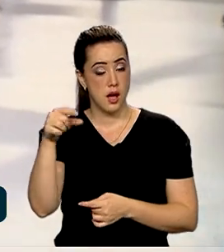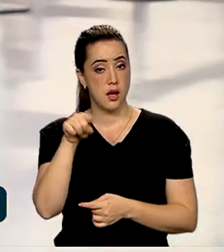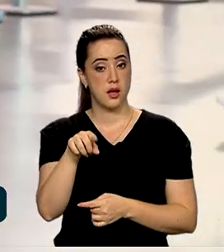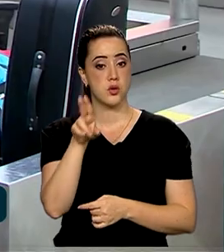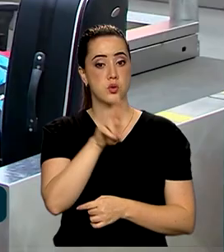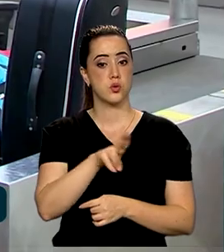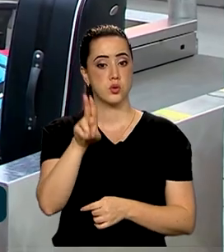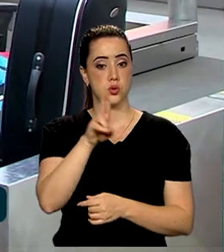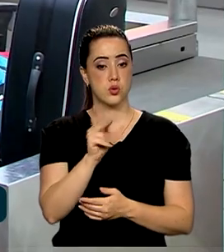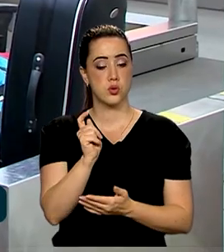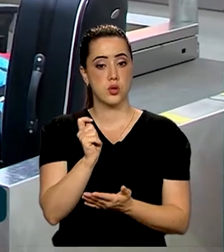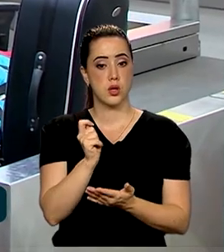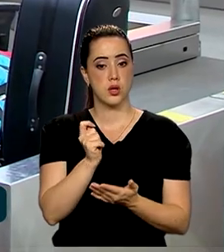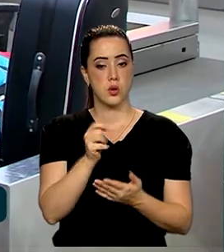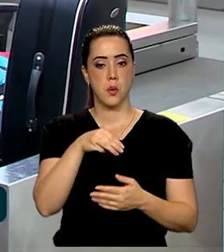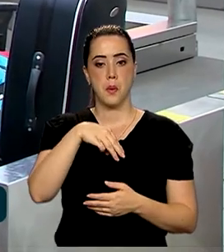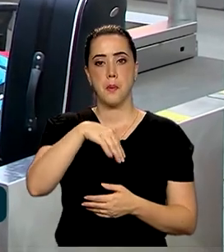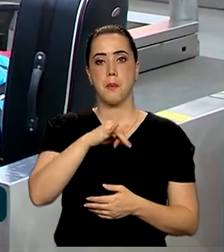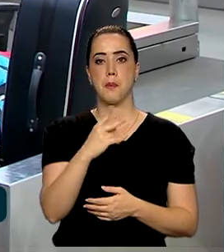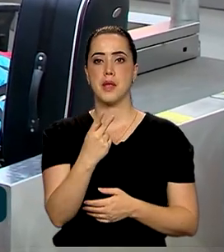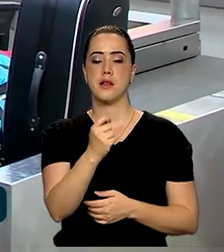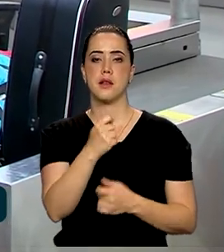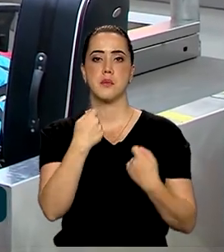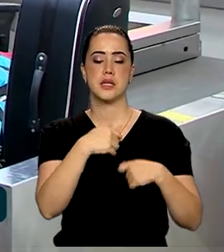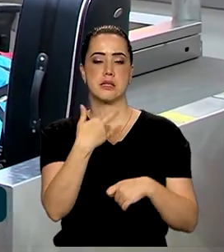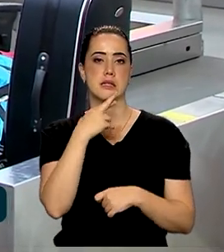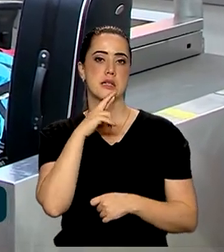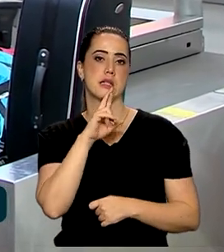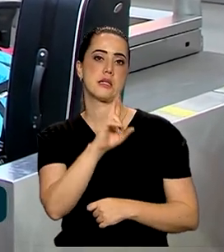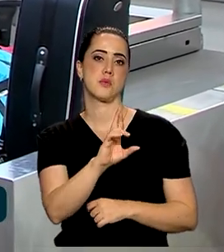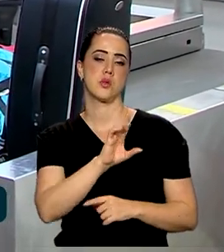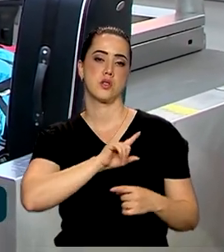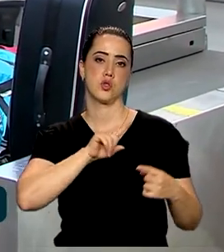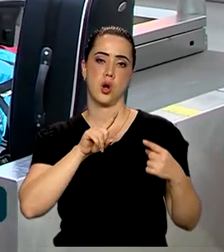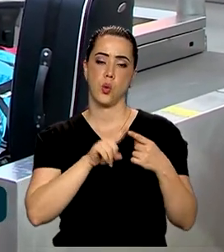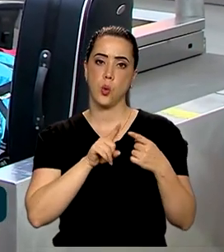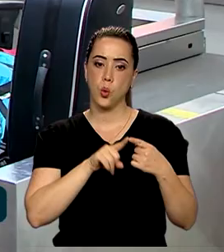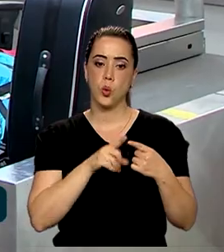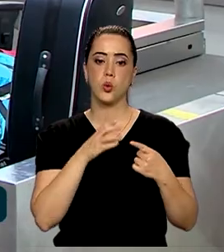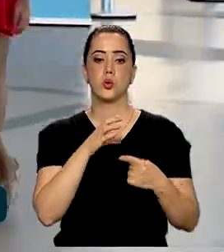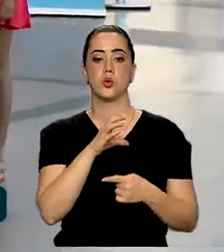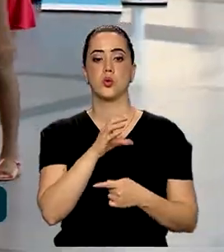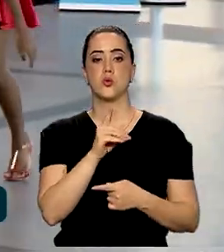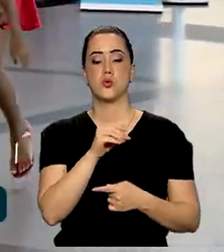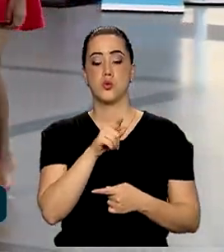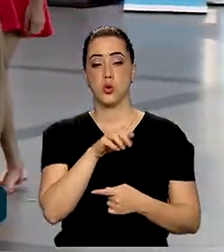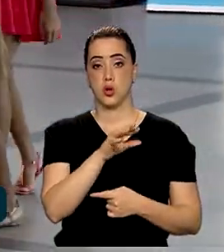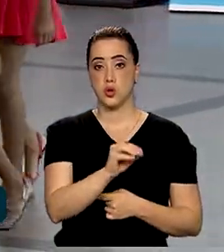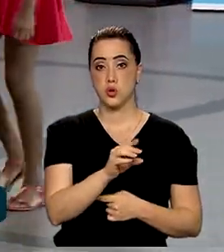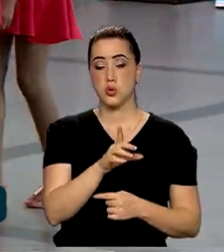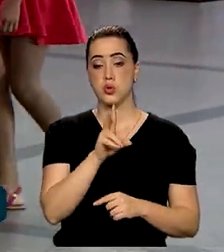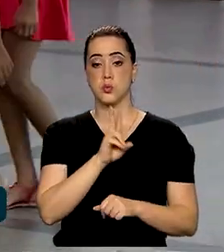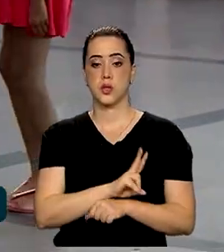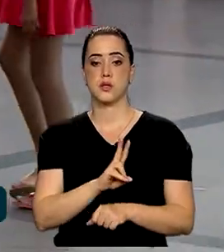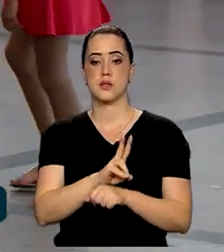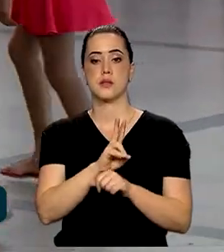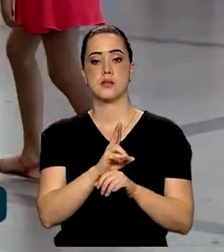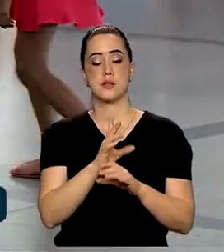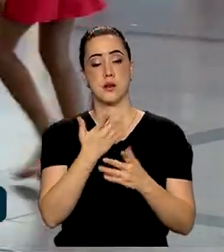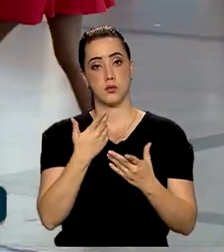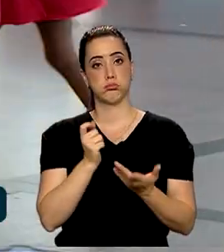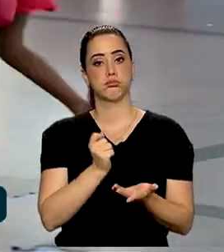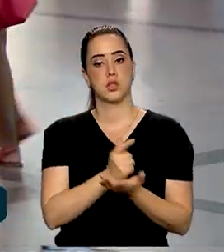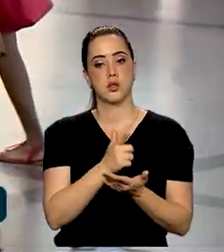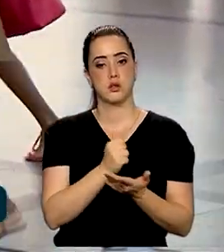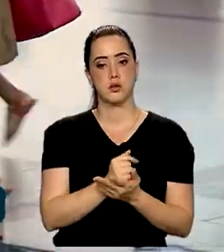transferência de milhas precisa atender ao Código de Defesa do Consumidor e o cancelamento pela empresa,